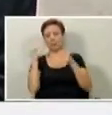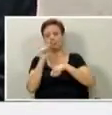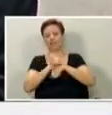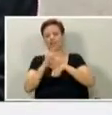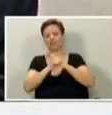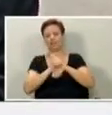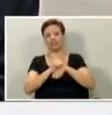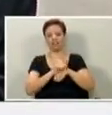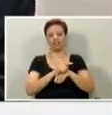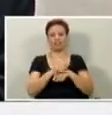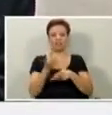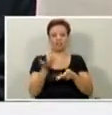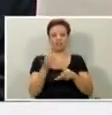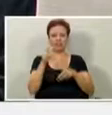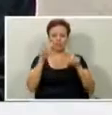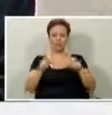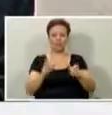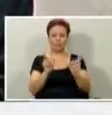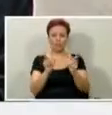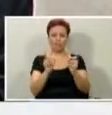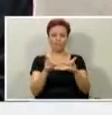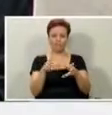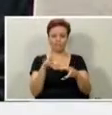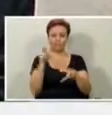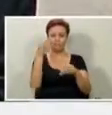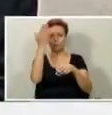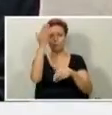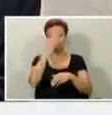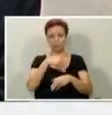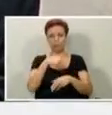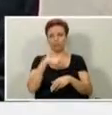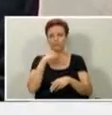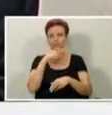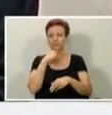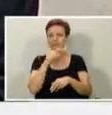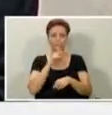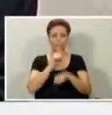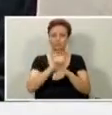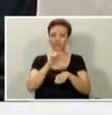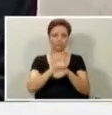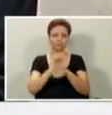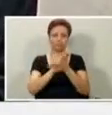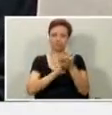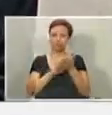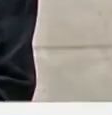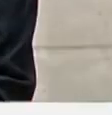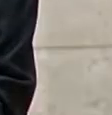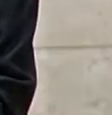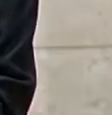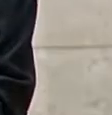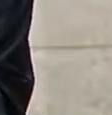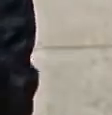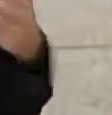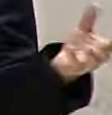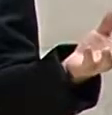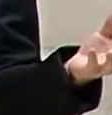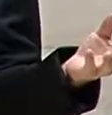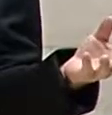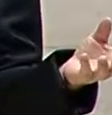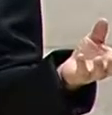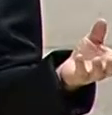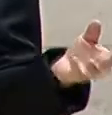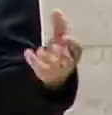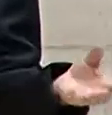que ele vende um patrimônio como esse, ele também já está provando que ele não consegue nem gerar um equipamento igual ao complexo Anhembi.